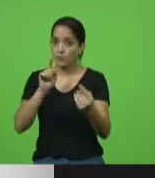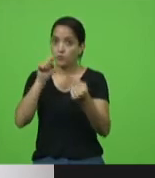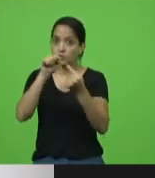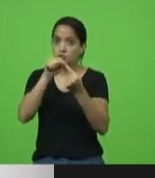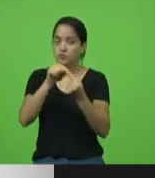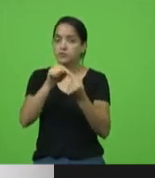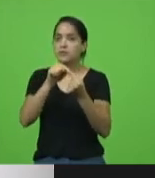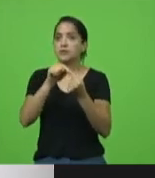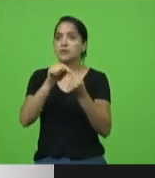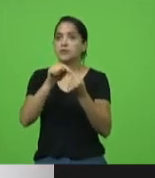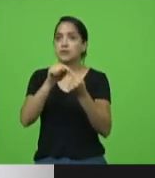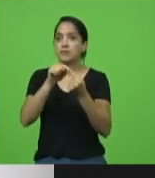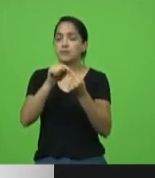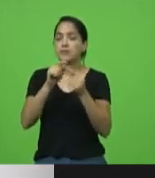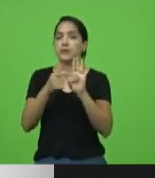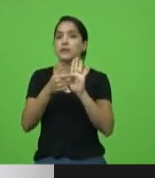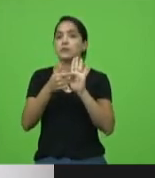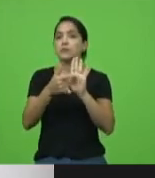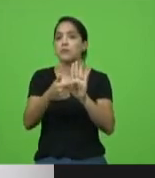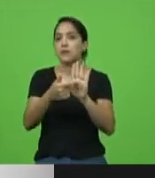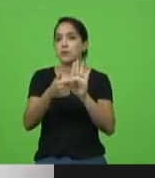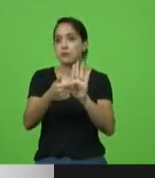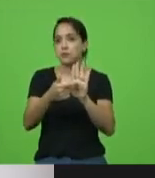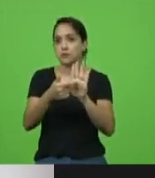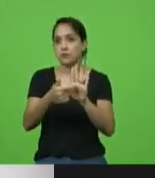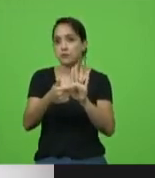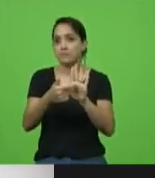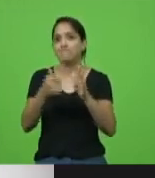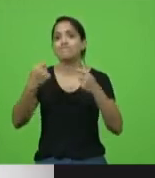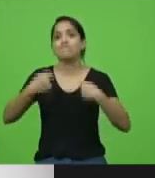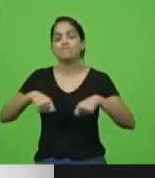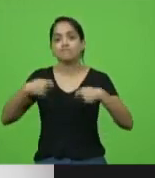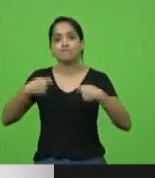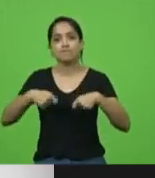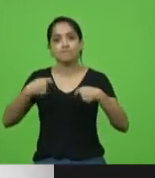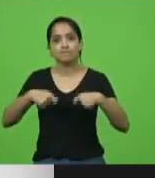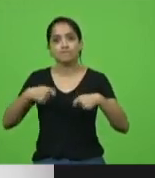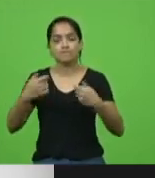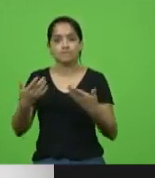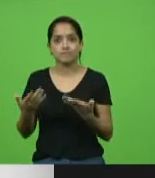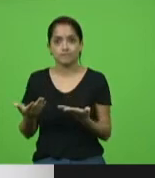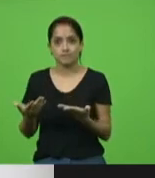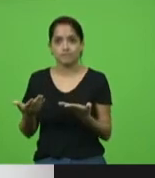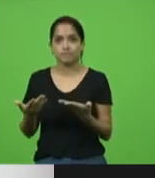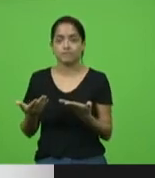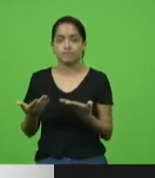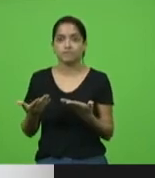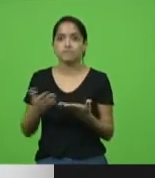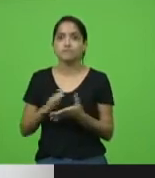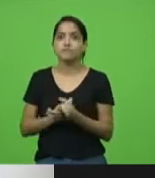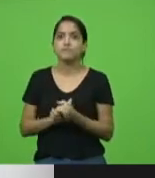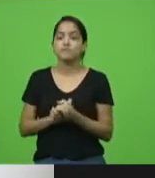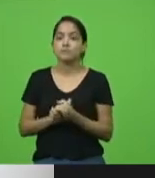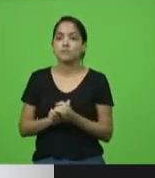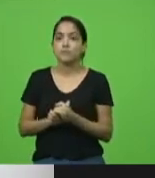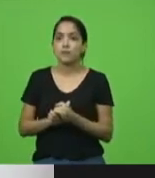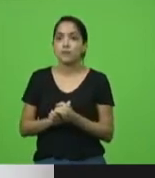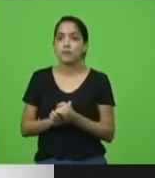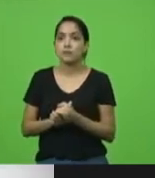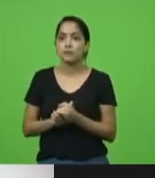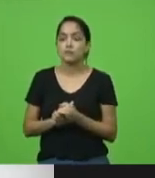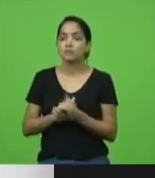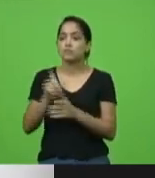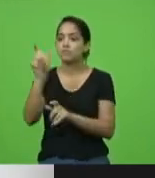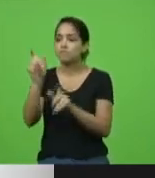aponta a necessidade de alcançarmos uns